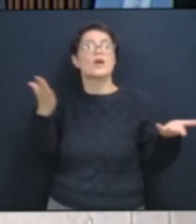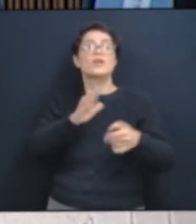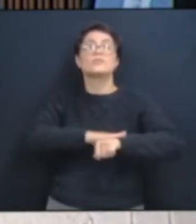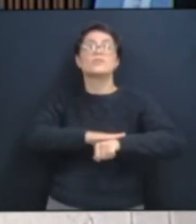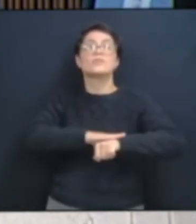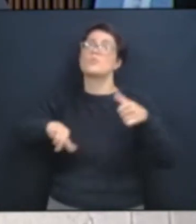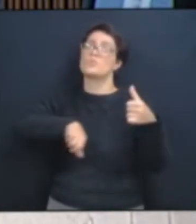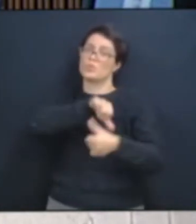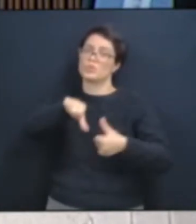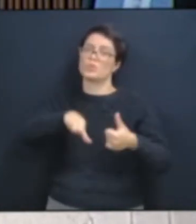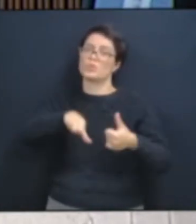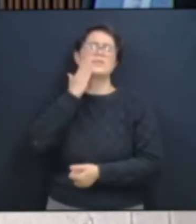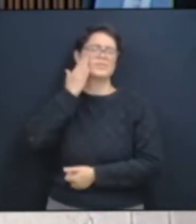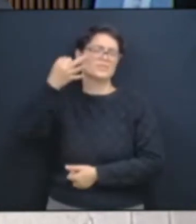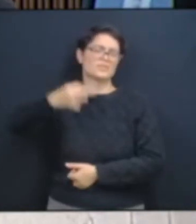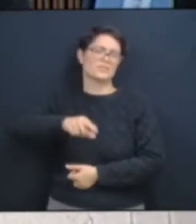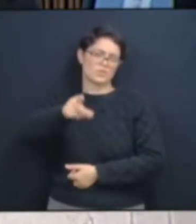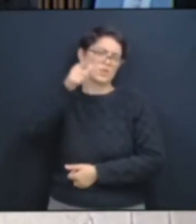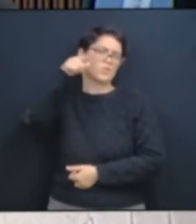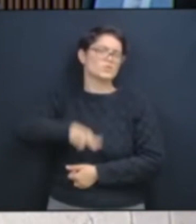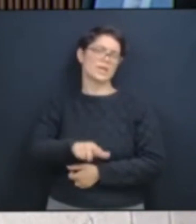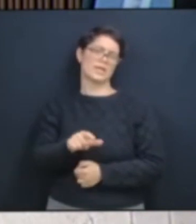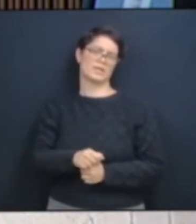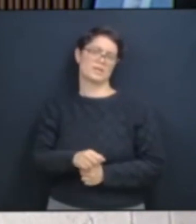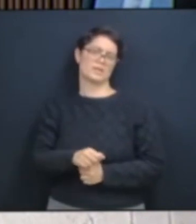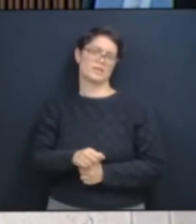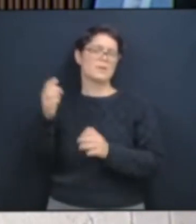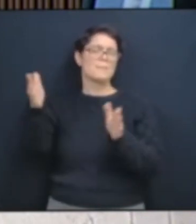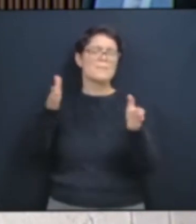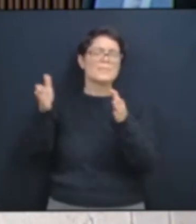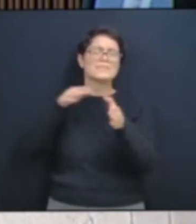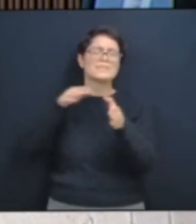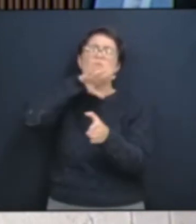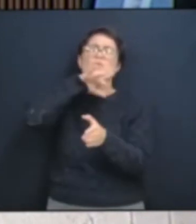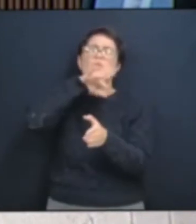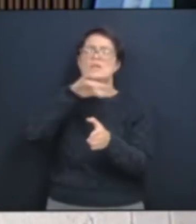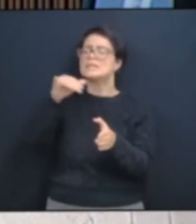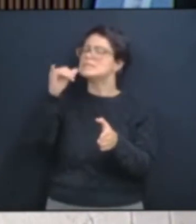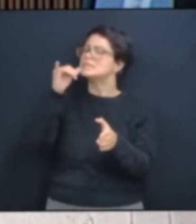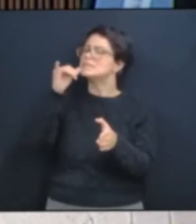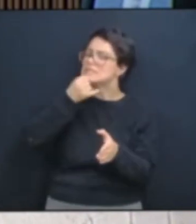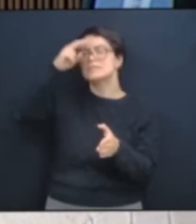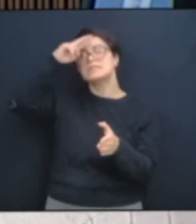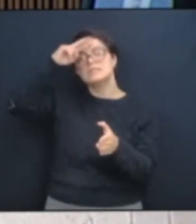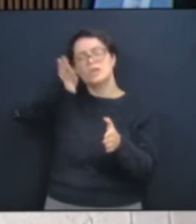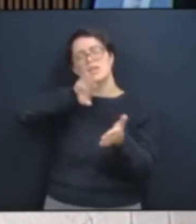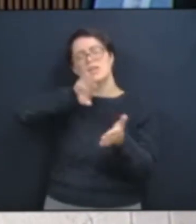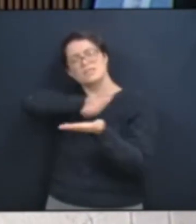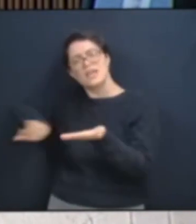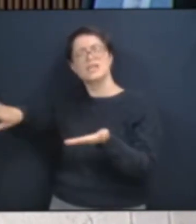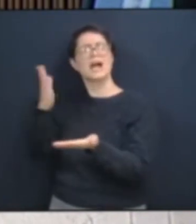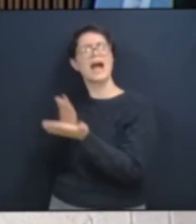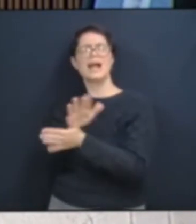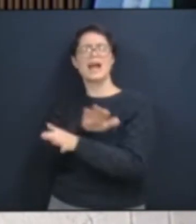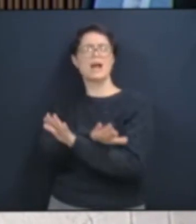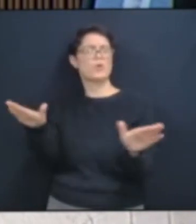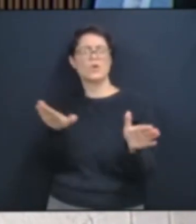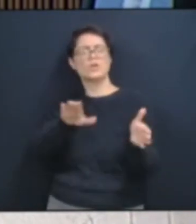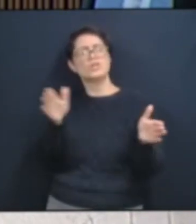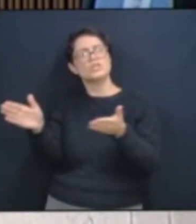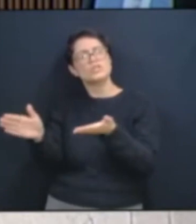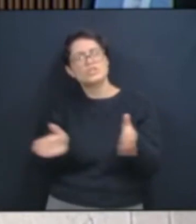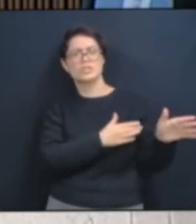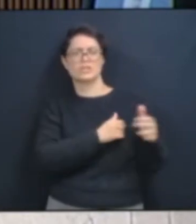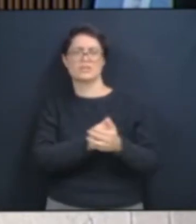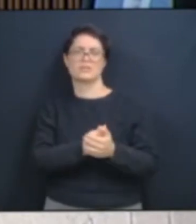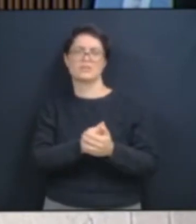senhor tem condições de fazer isso. Deixa esse passado ruim, essa história triste. Chegou ao fim, tirou o cabinho do Wi